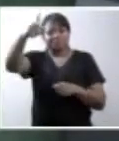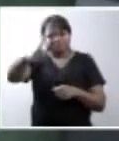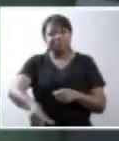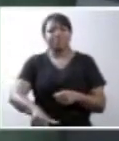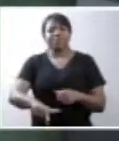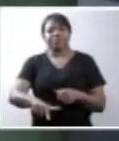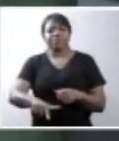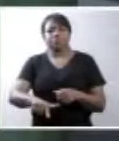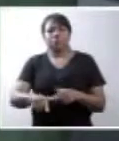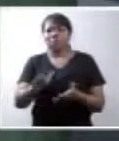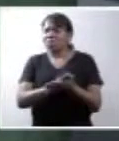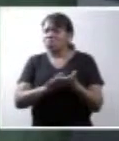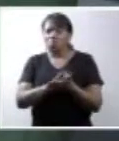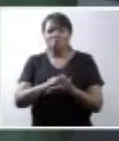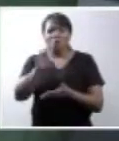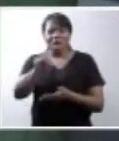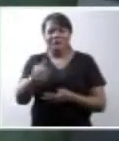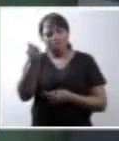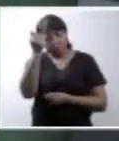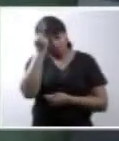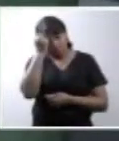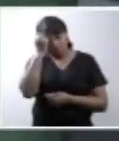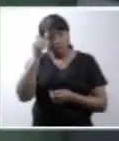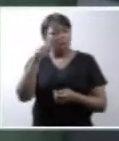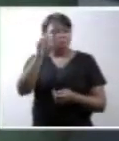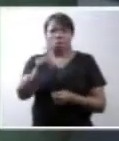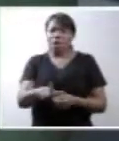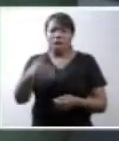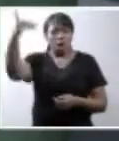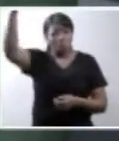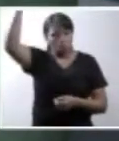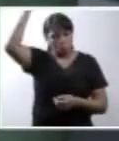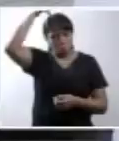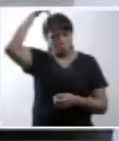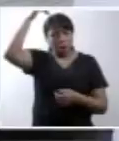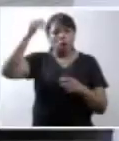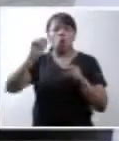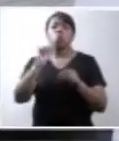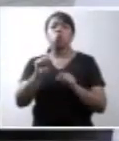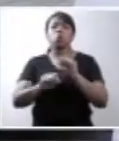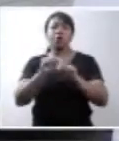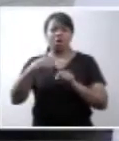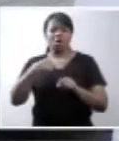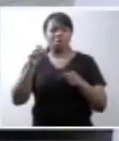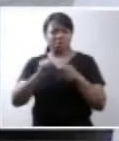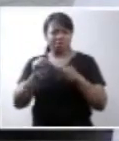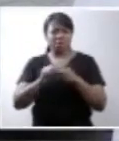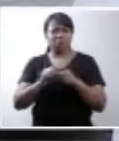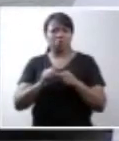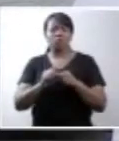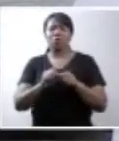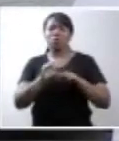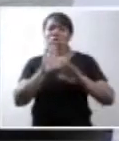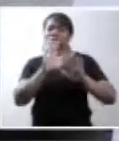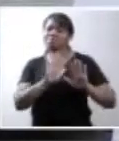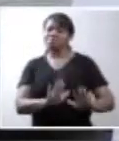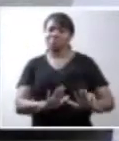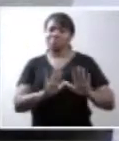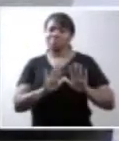novamente. Não é arrependimento, não é culpa. O que fiz foi aquietar